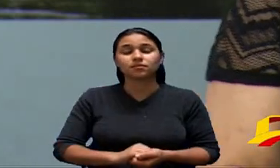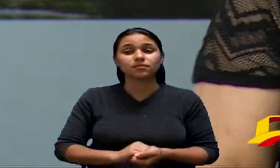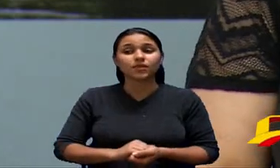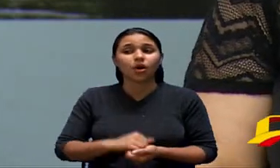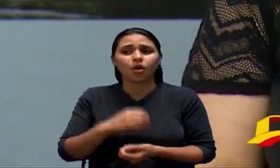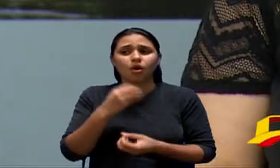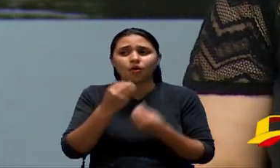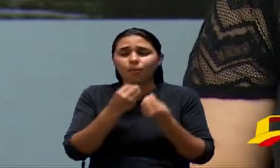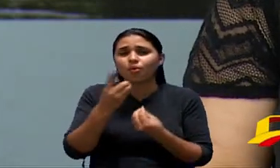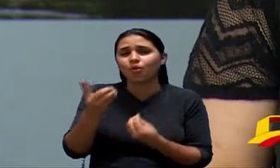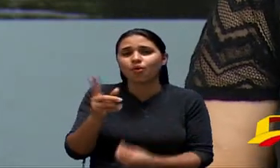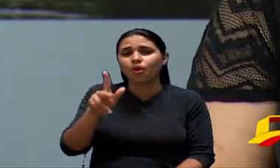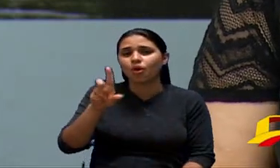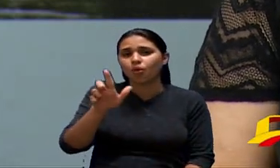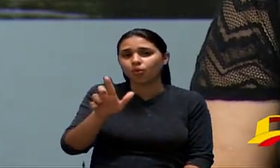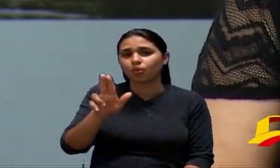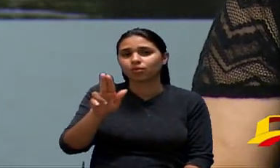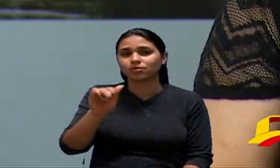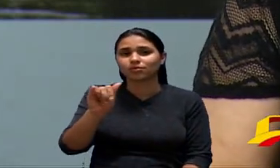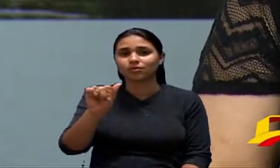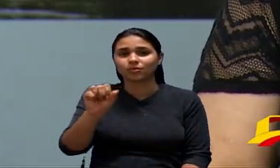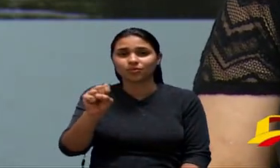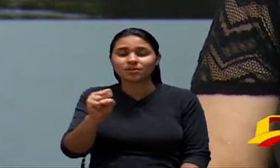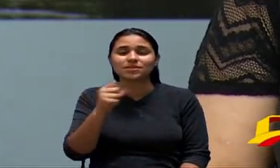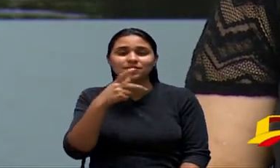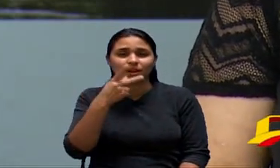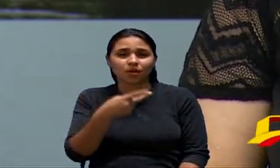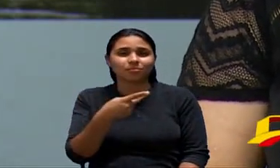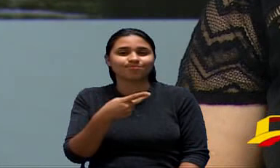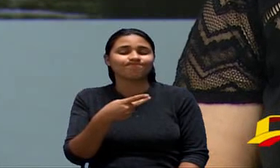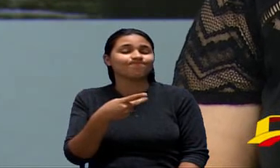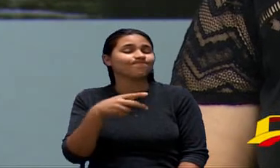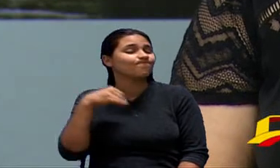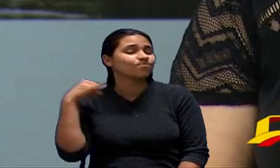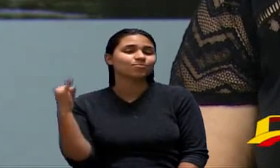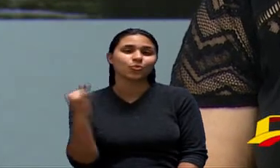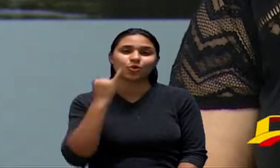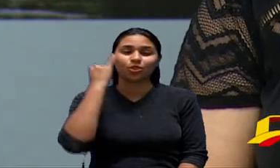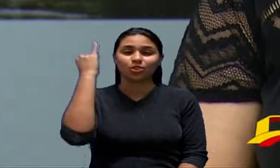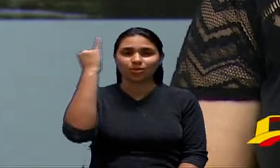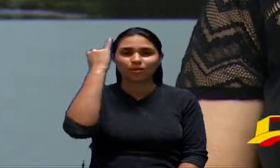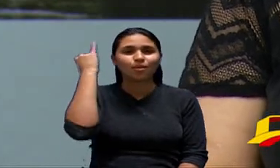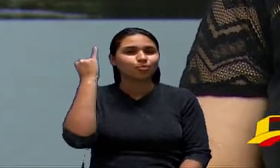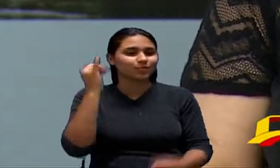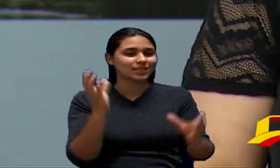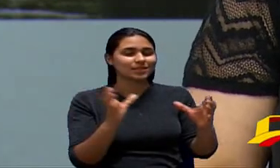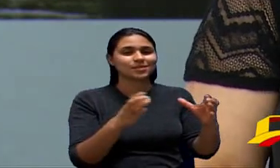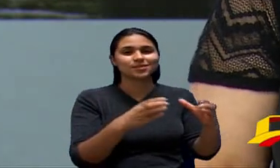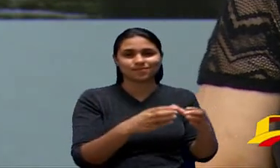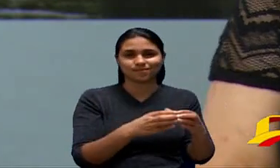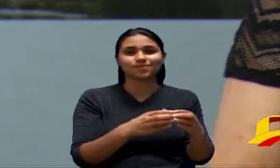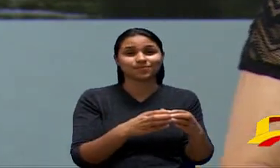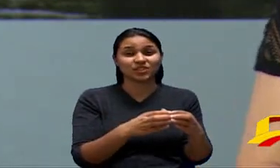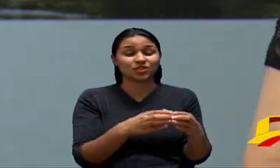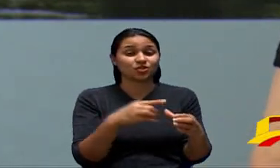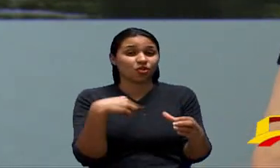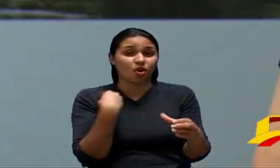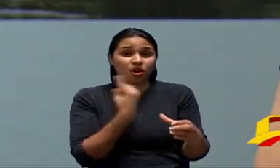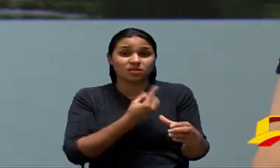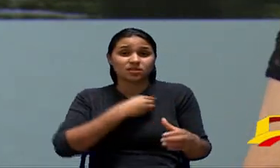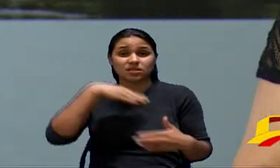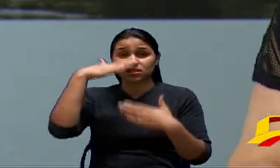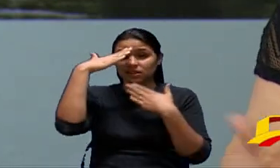realmente é muito importante para a nossa categoria agradecemos muito